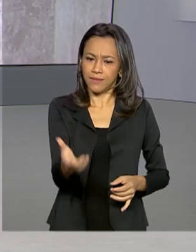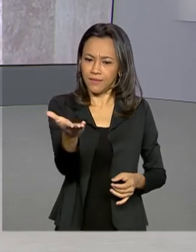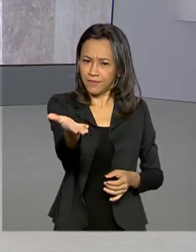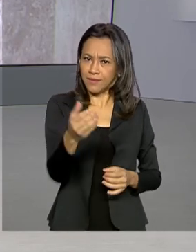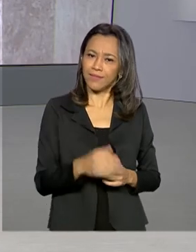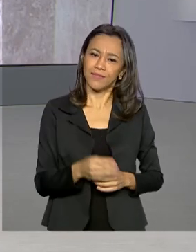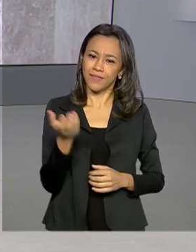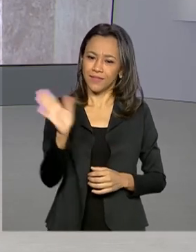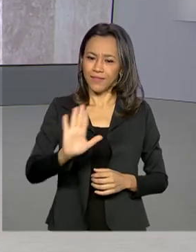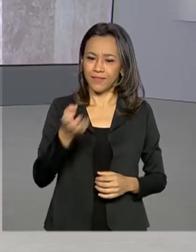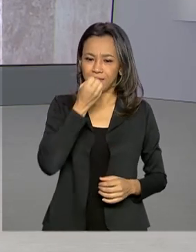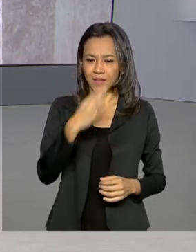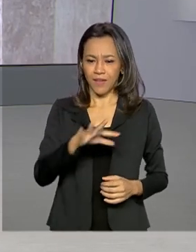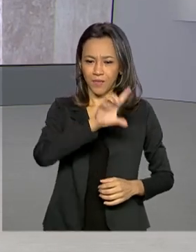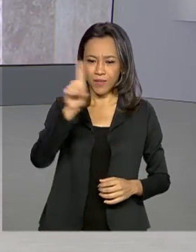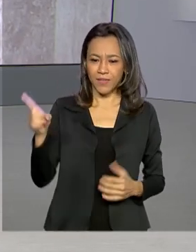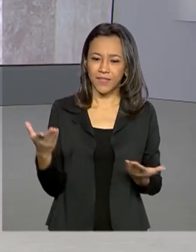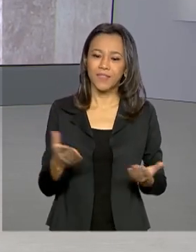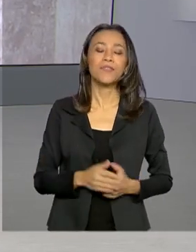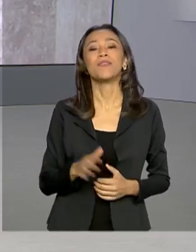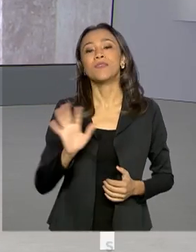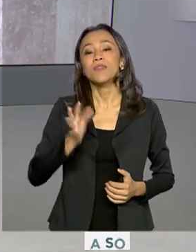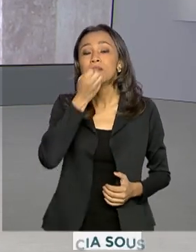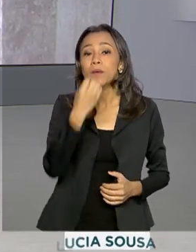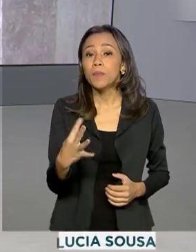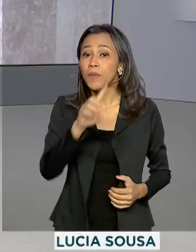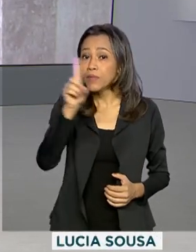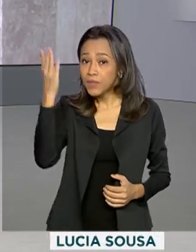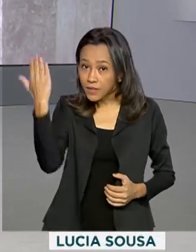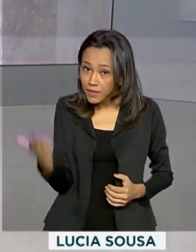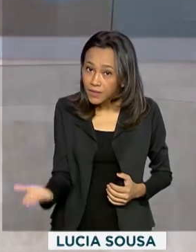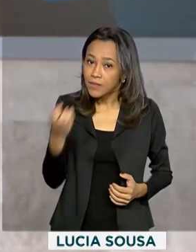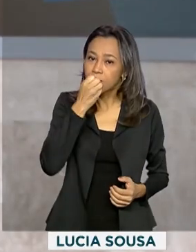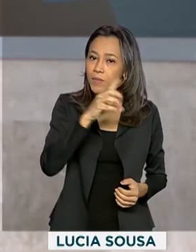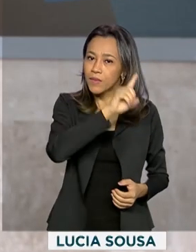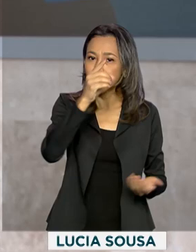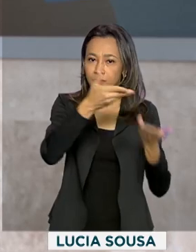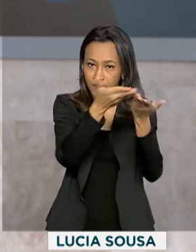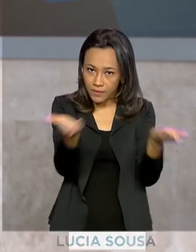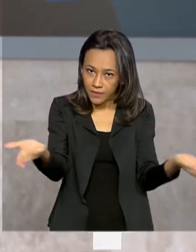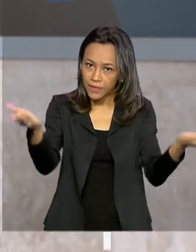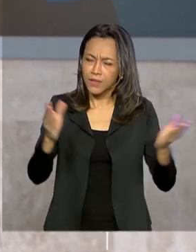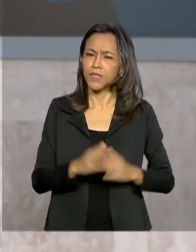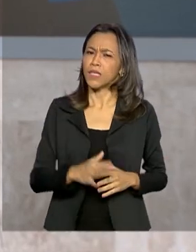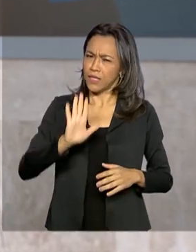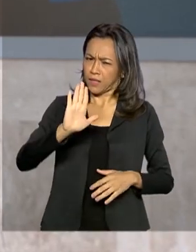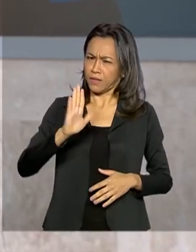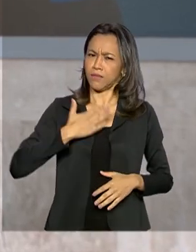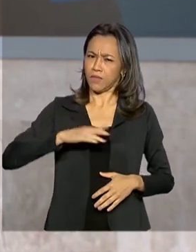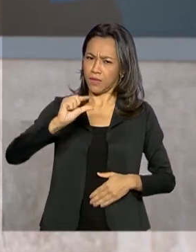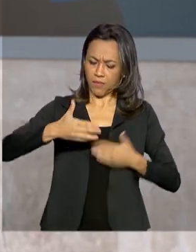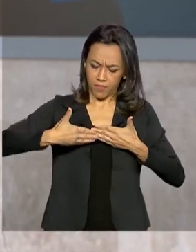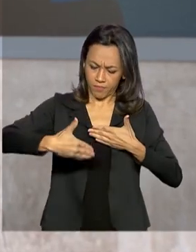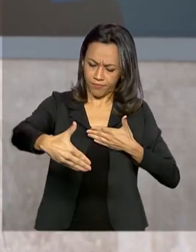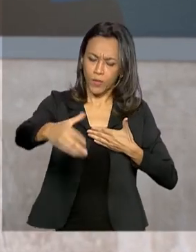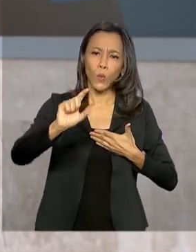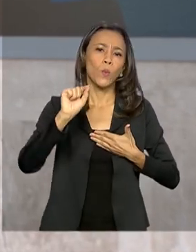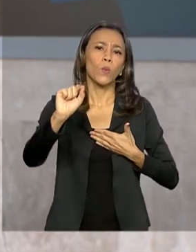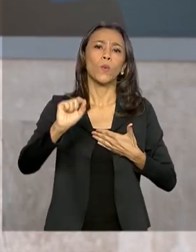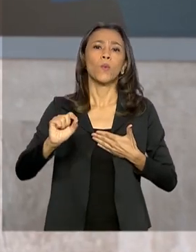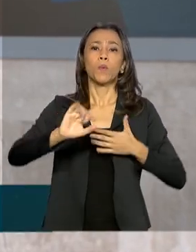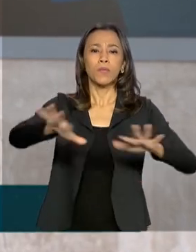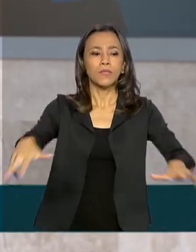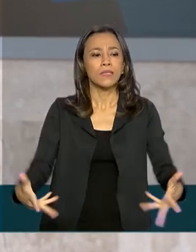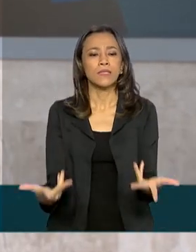Olá, Daniele, bom dia para você. Oi, Carla, bom dia para você, bom dia a todos. Olha, logo mais aqui no Palácio do Planalto tem início a cerimônia de